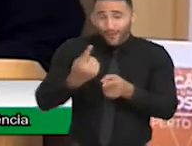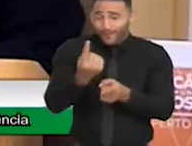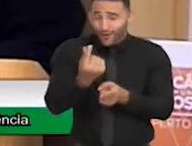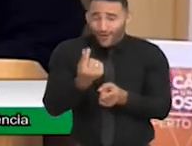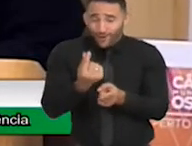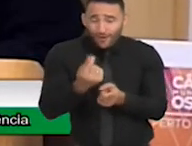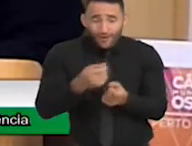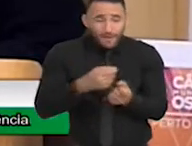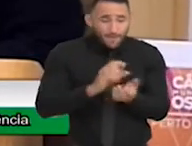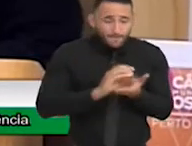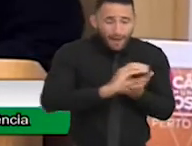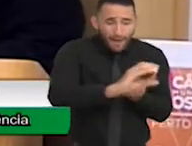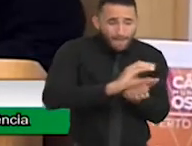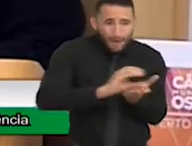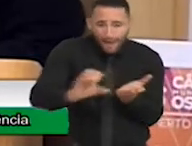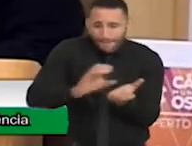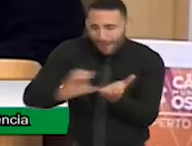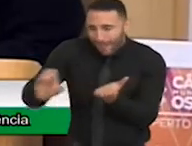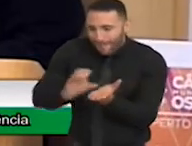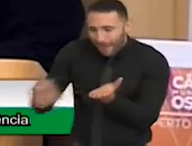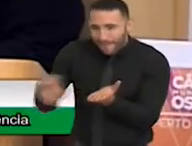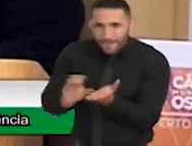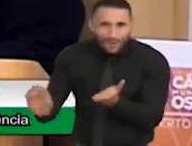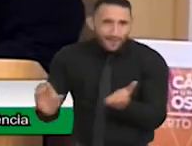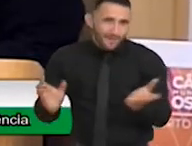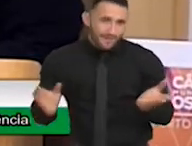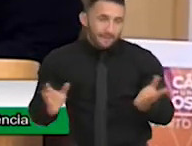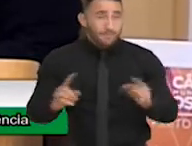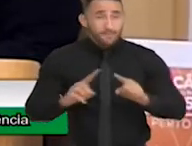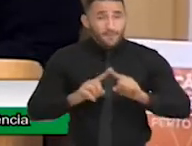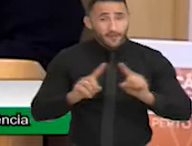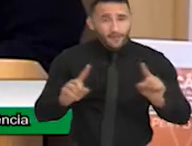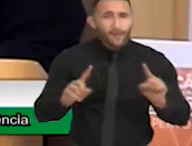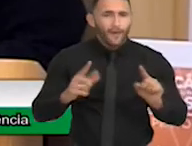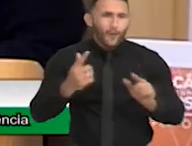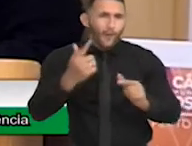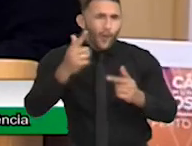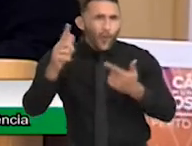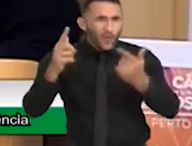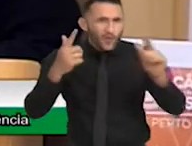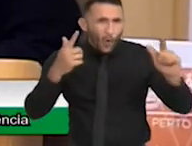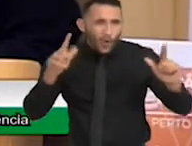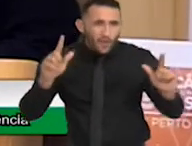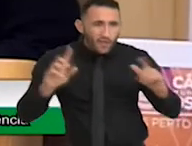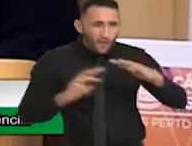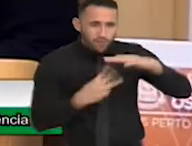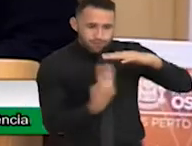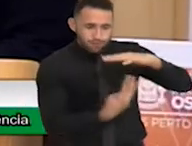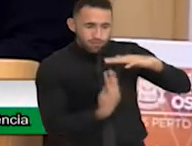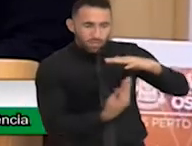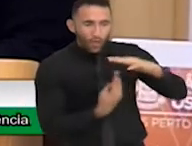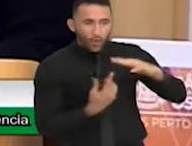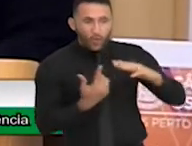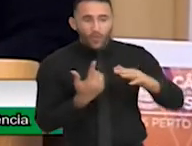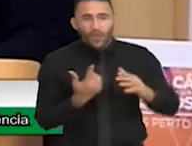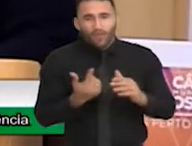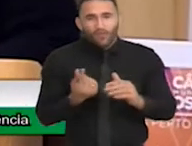E eu posso afirmar com certeza que, mesmo aqueles que não têm fins lucrativos, eles têm fins